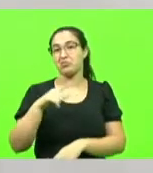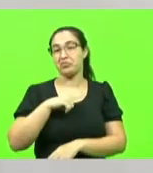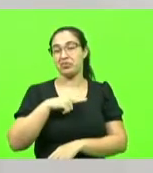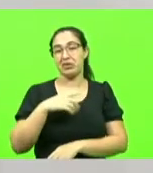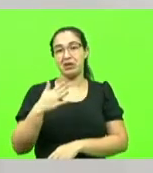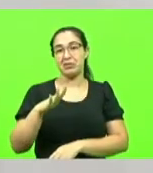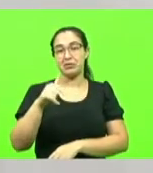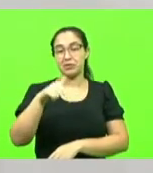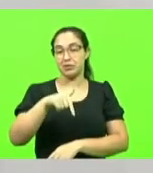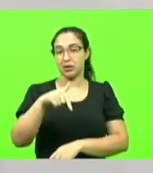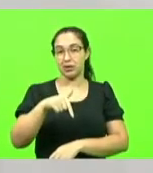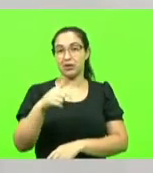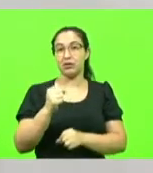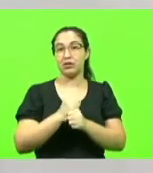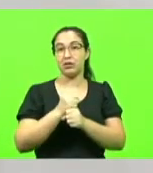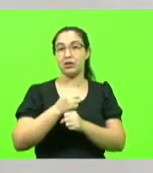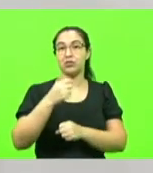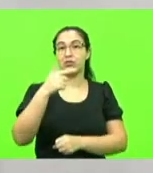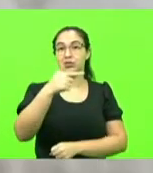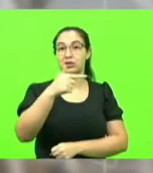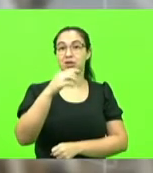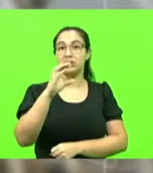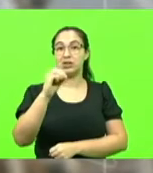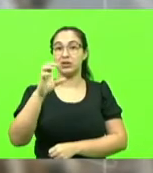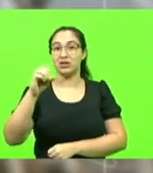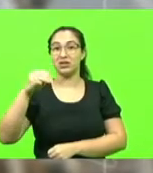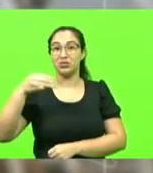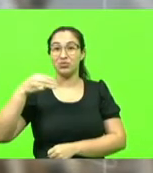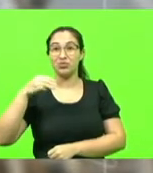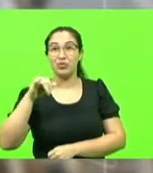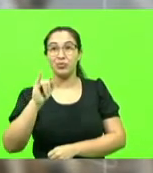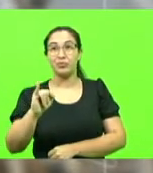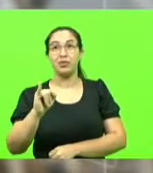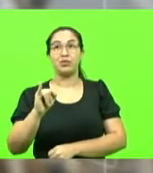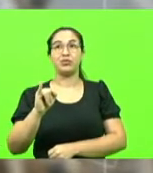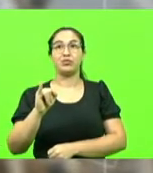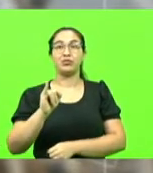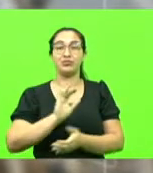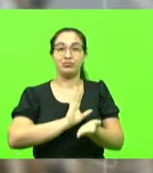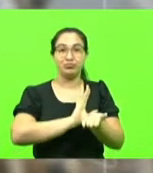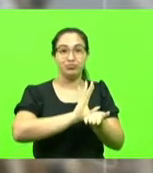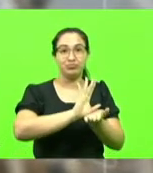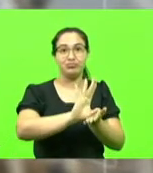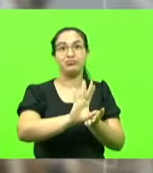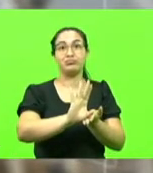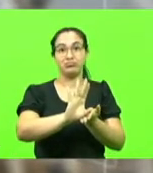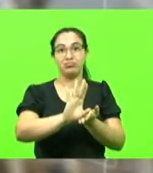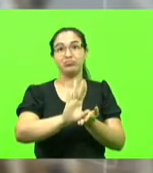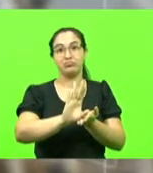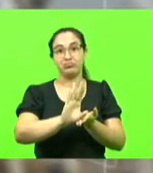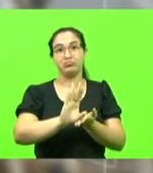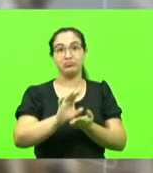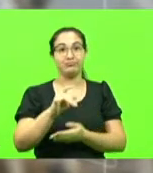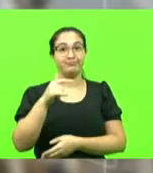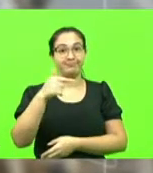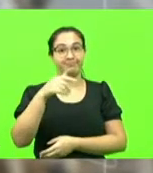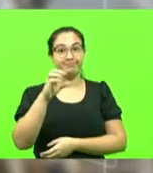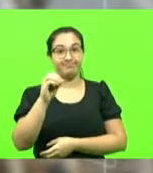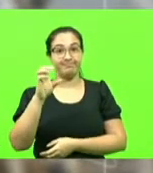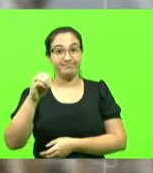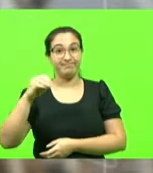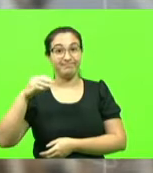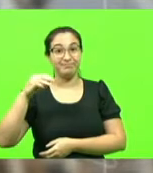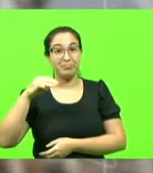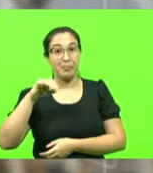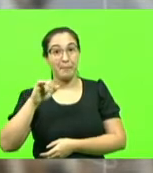700 milhões de reais destinados à Santa Catarina. 700 milhões de reais. e para